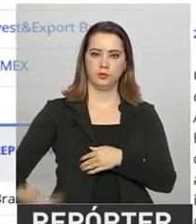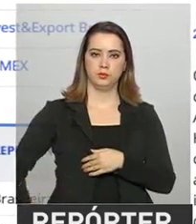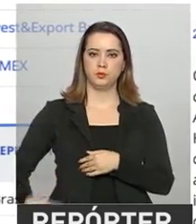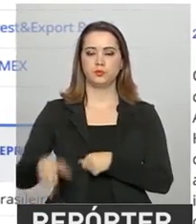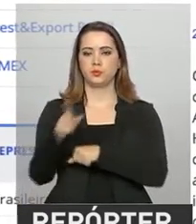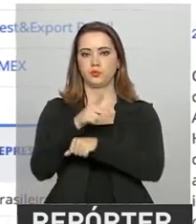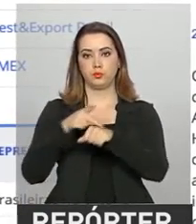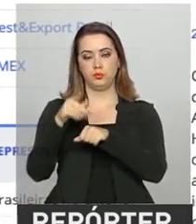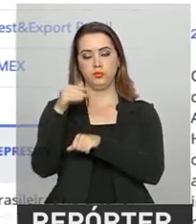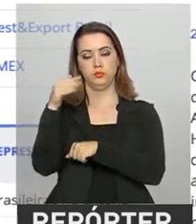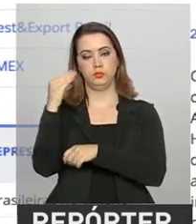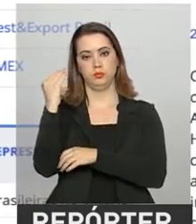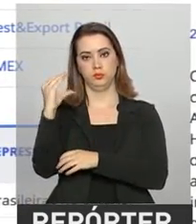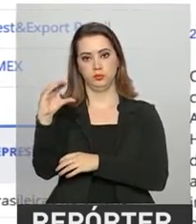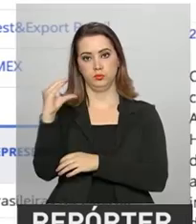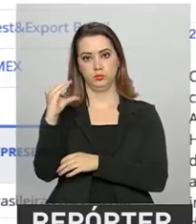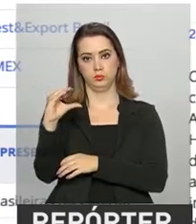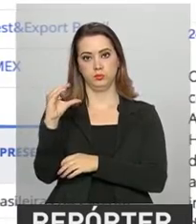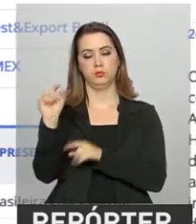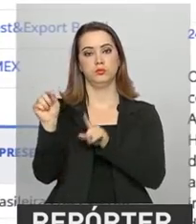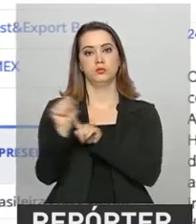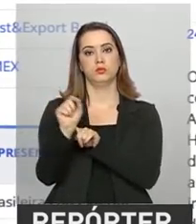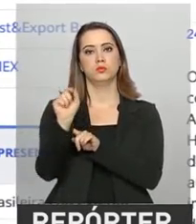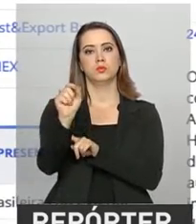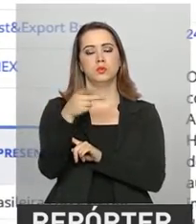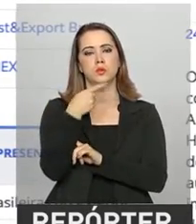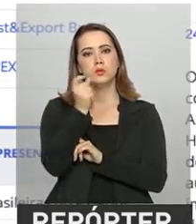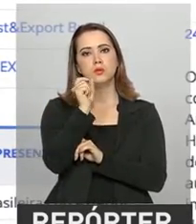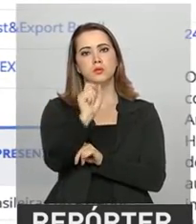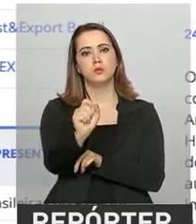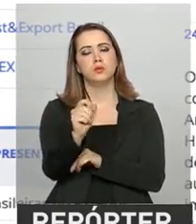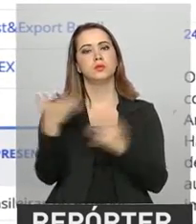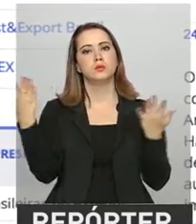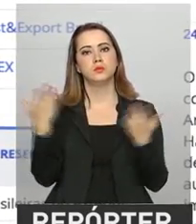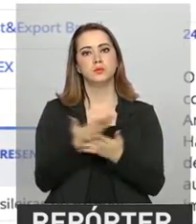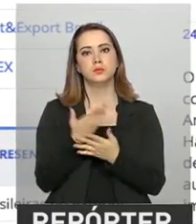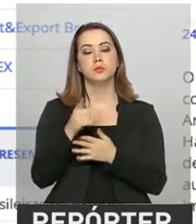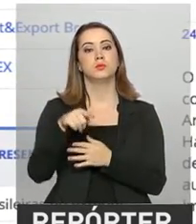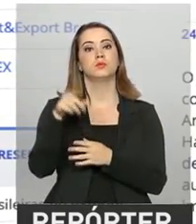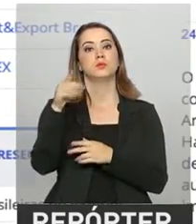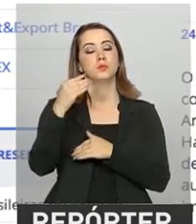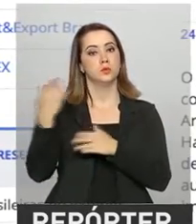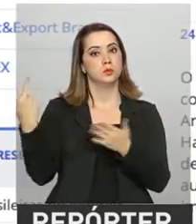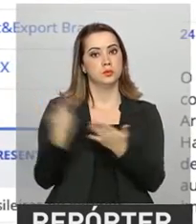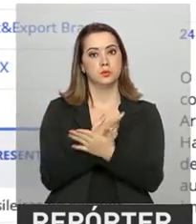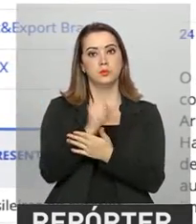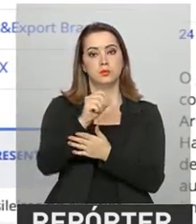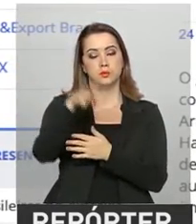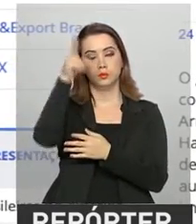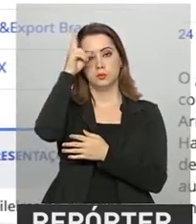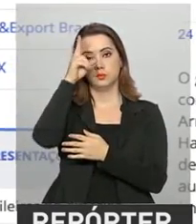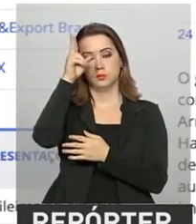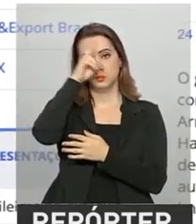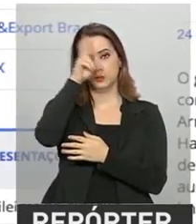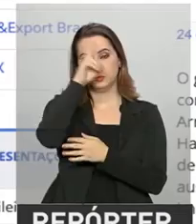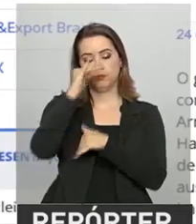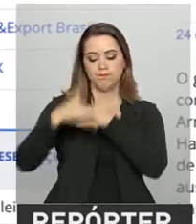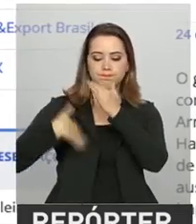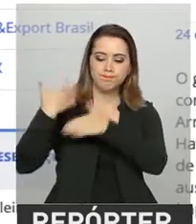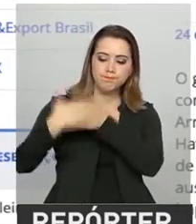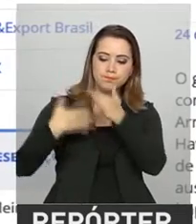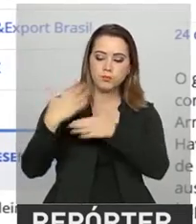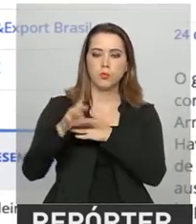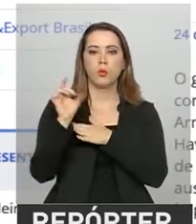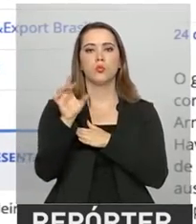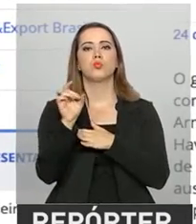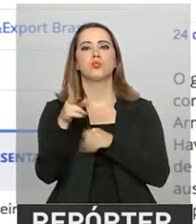anunciada nesta quarta-feira. De acordo com o ministro brasileiro, trata-se de um acontecimento de transcendência histórica não só para a Colômbia,